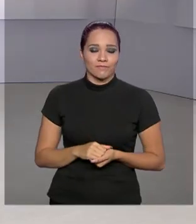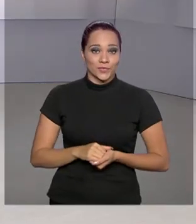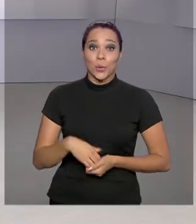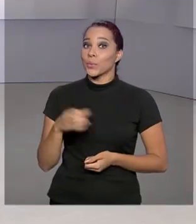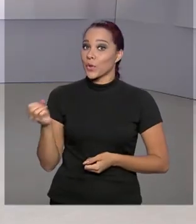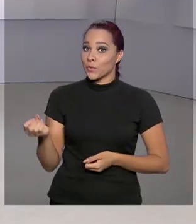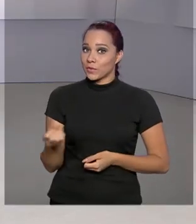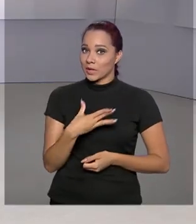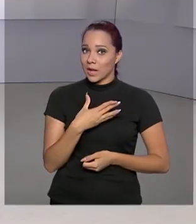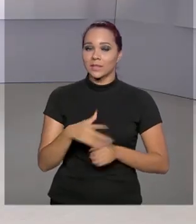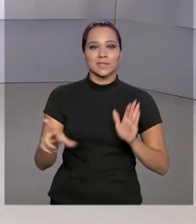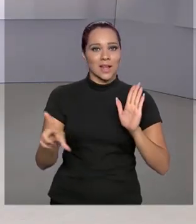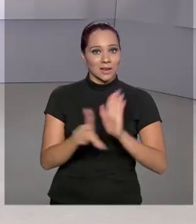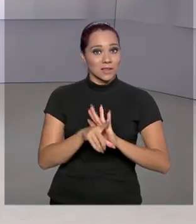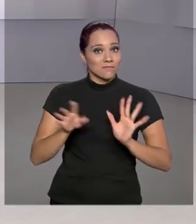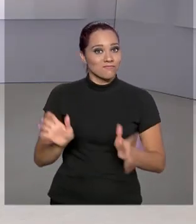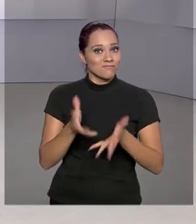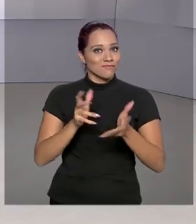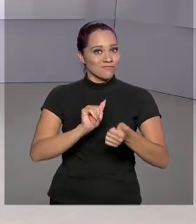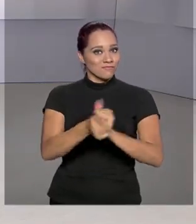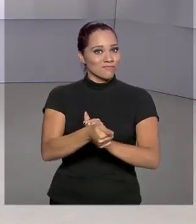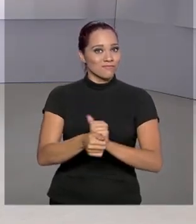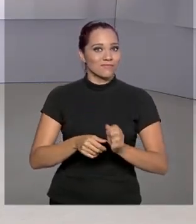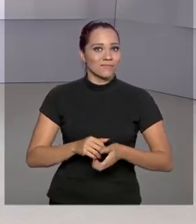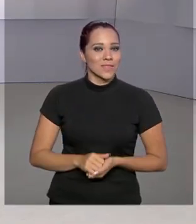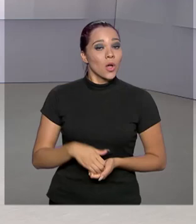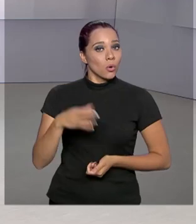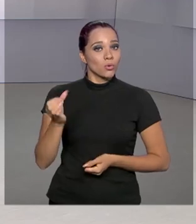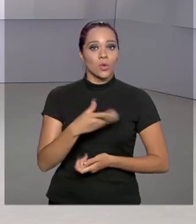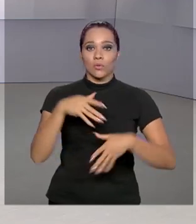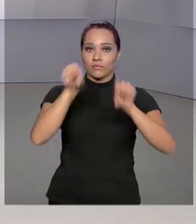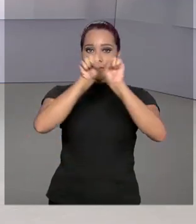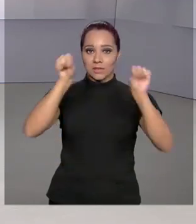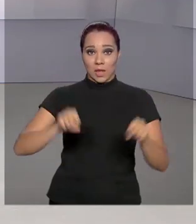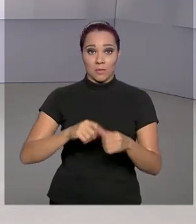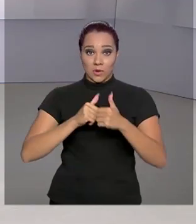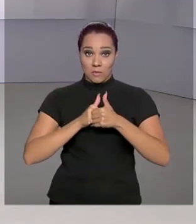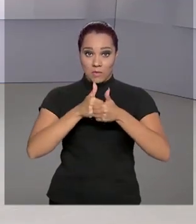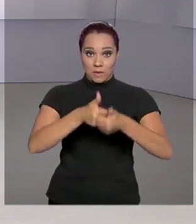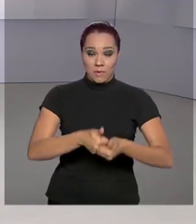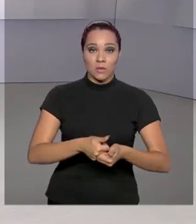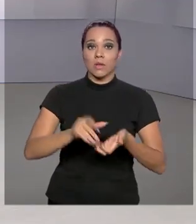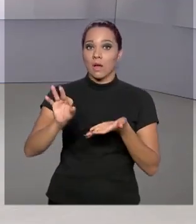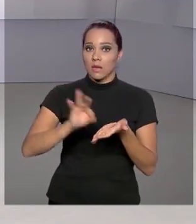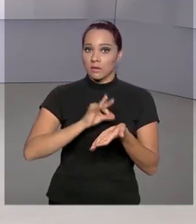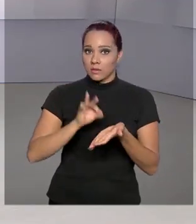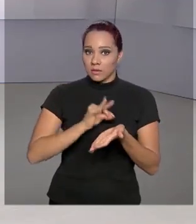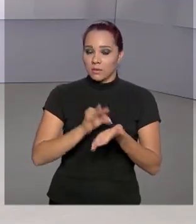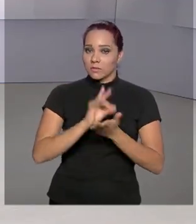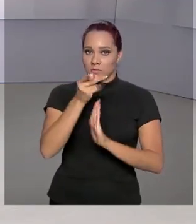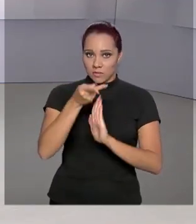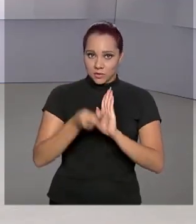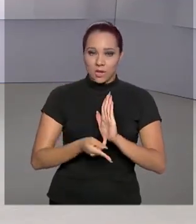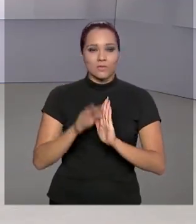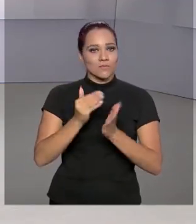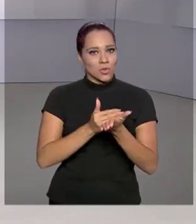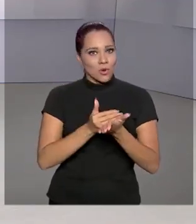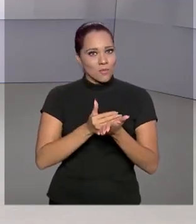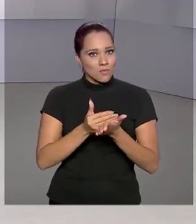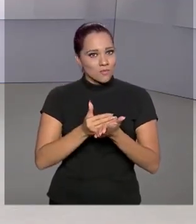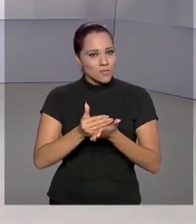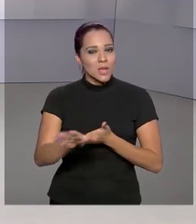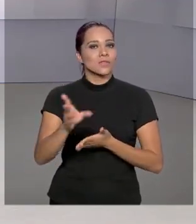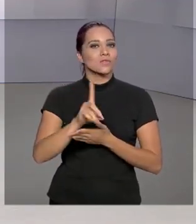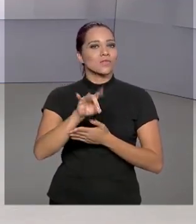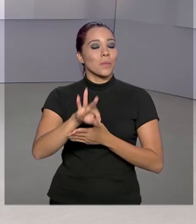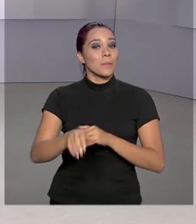Novidades na Lei de Incentivo ao Esporte. Um novo sistema de acompanhamento e cadastramento de projetos começa a funcionar